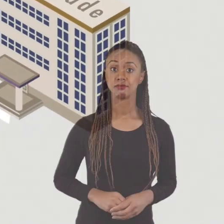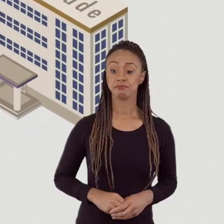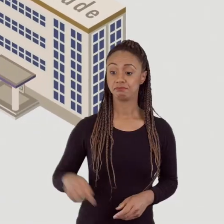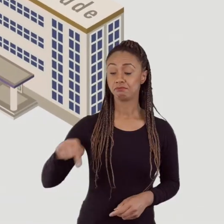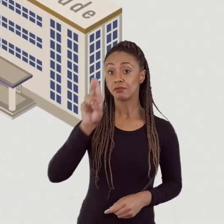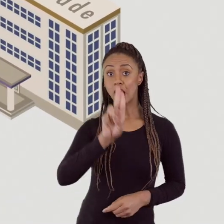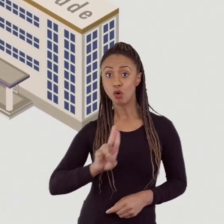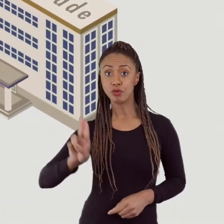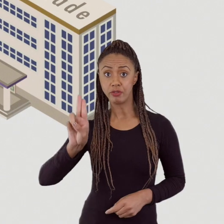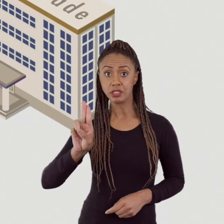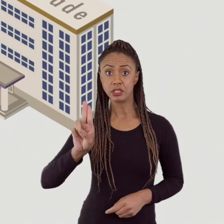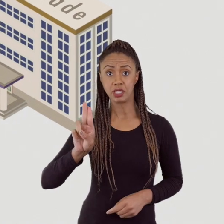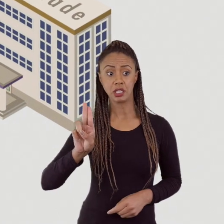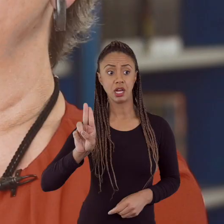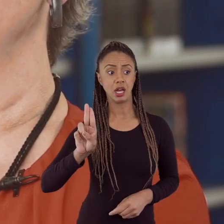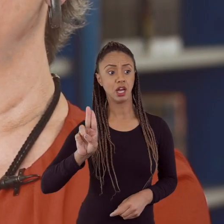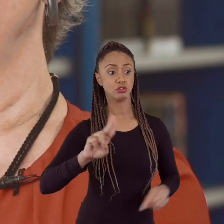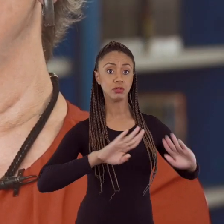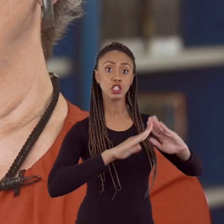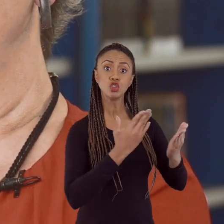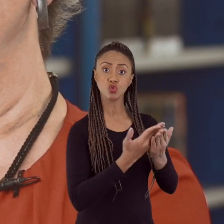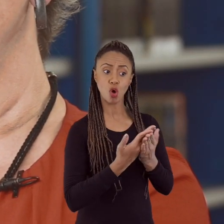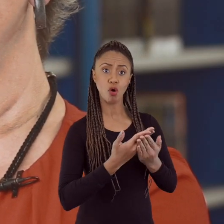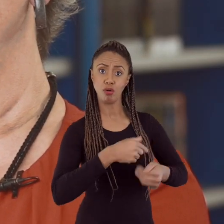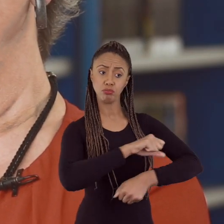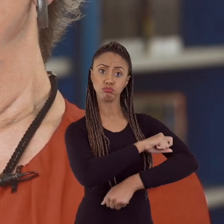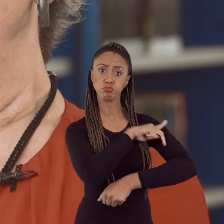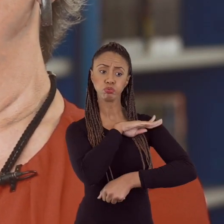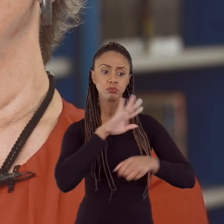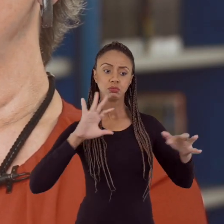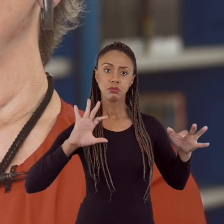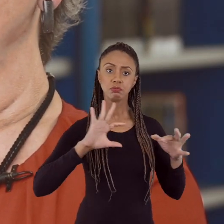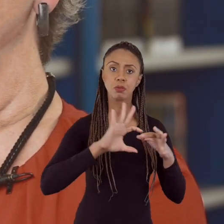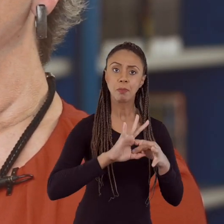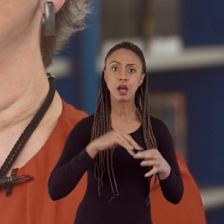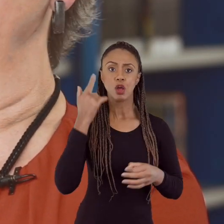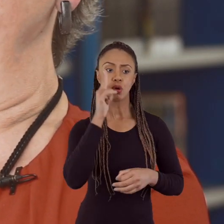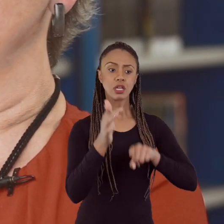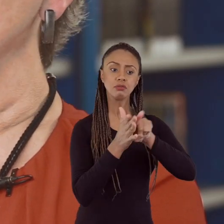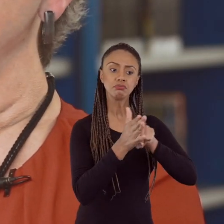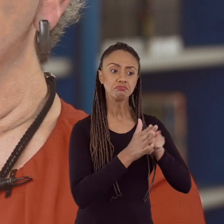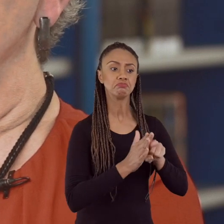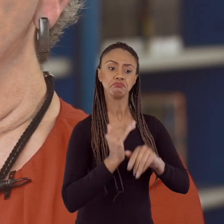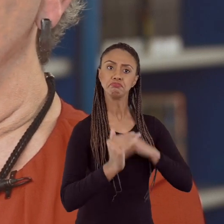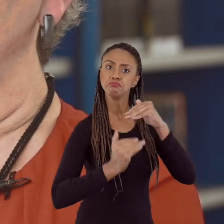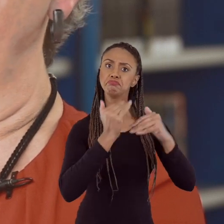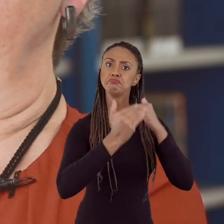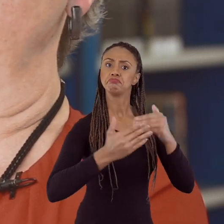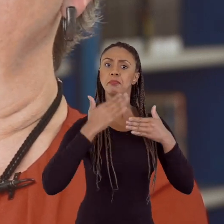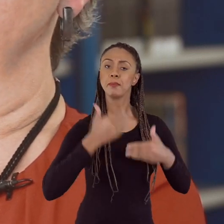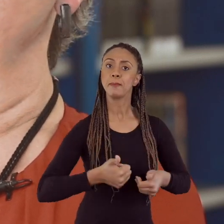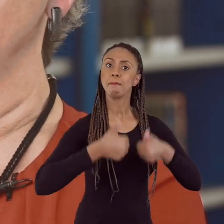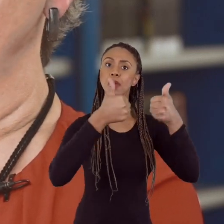À medida em que a universidade se aproxima da escola básica, ela também se qualifica, qualifica a sua pesquisa,